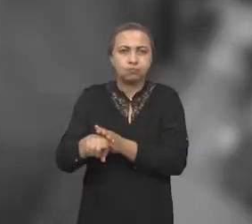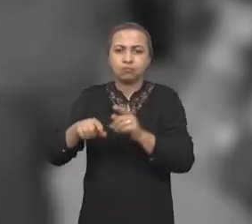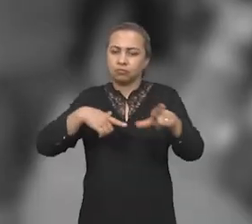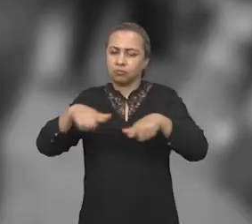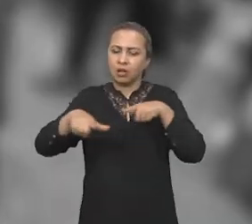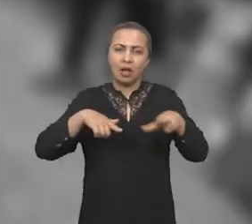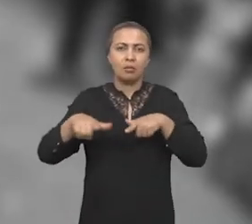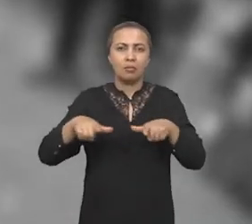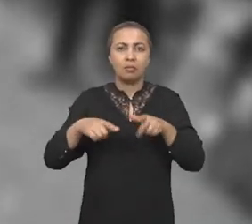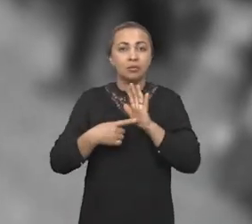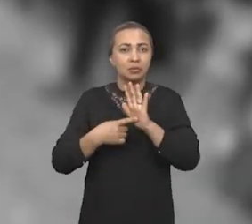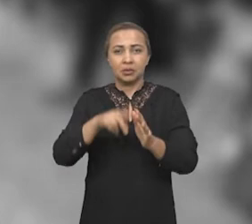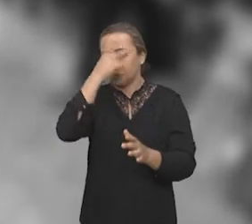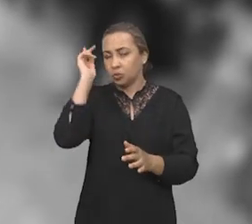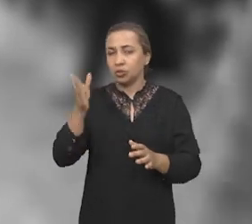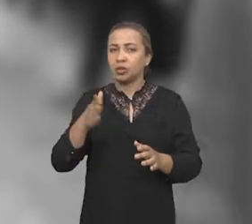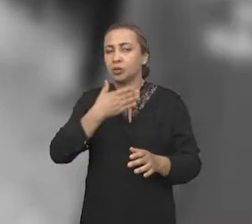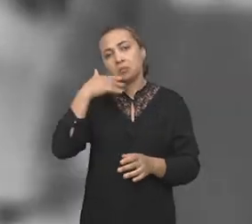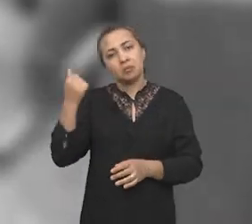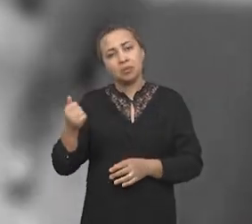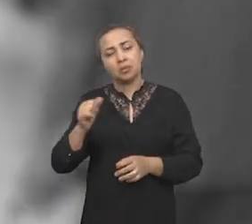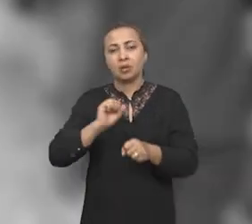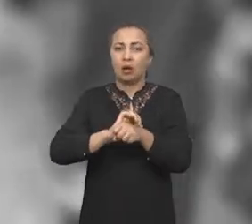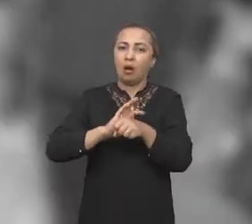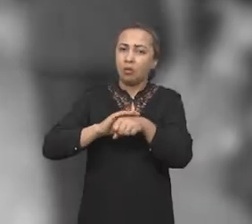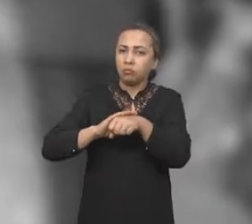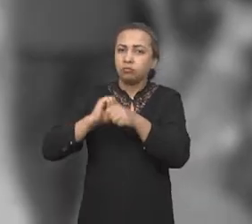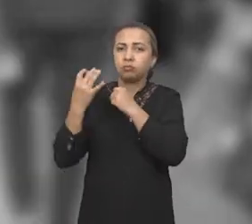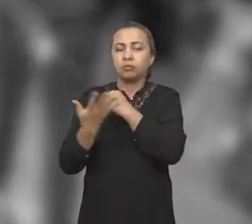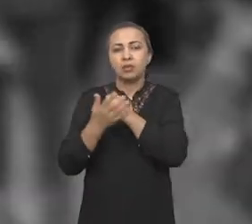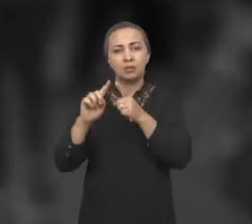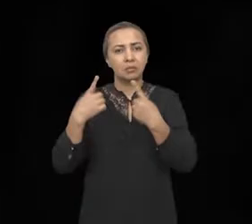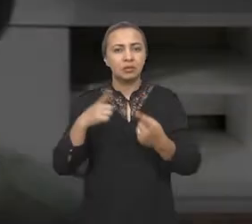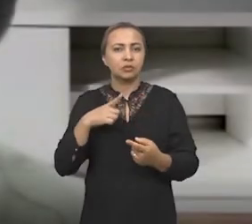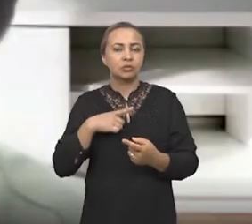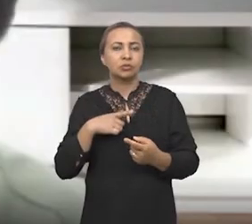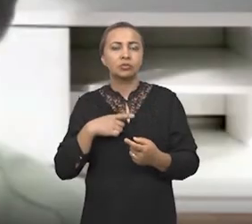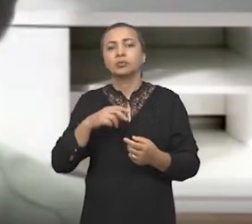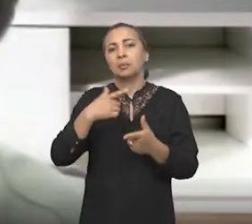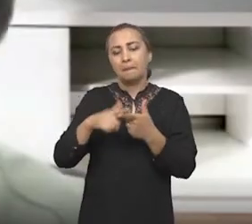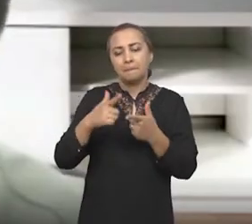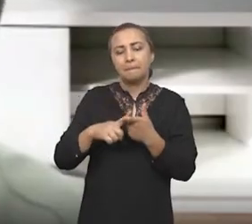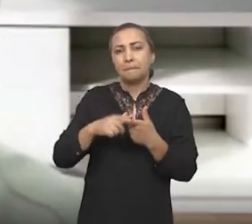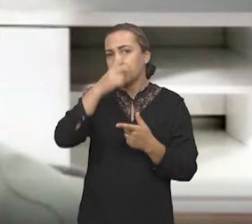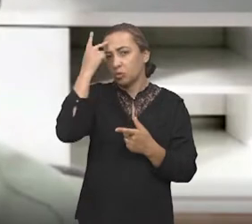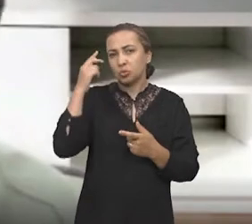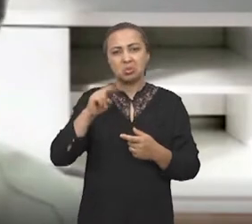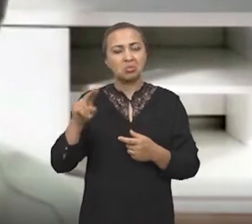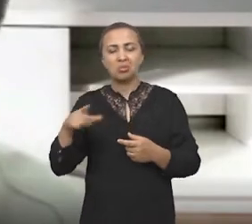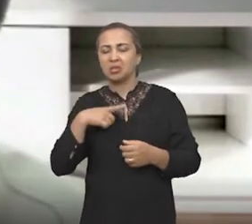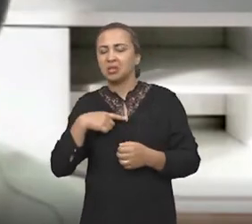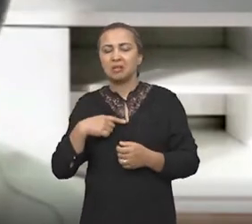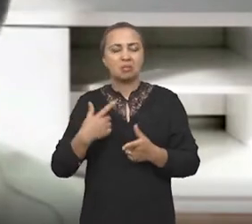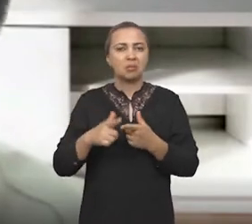que mostrassem pessoas que já estavam recuperadas da Covid-19, mas que tivessem consequências, Pessoas que nunca tiveram nenhum tipo de